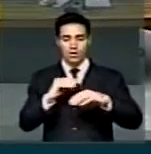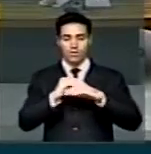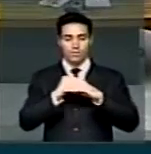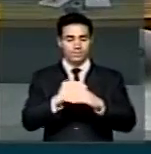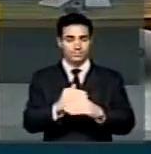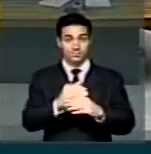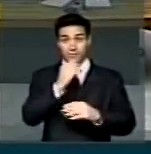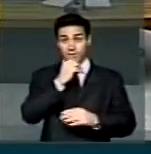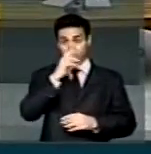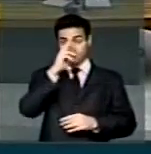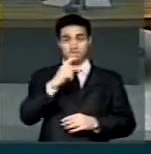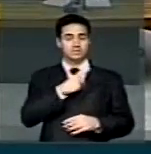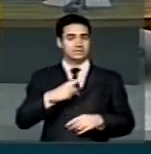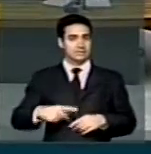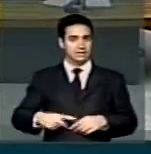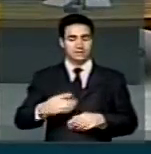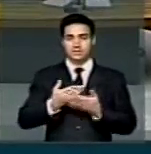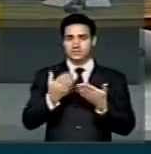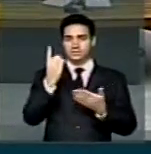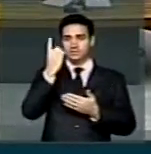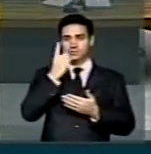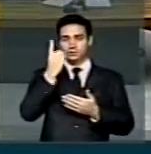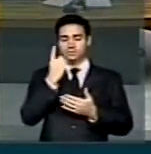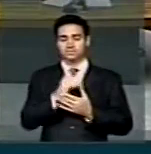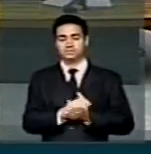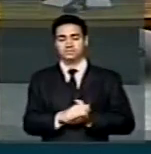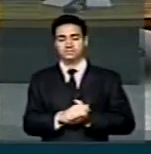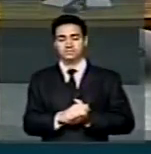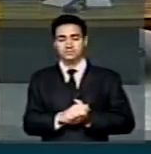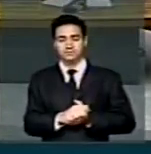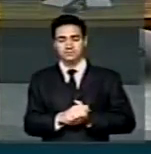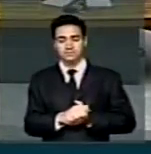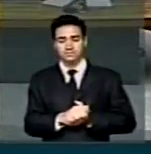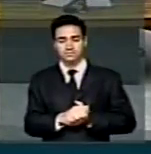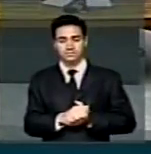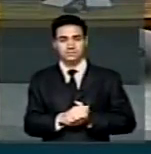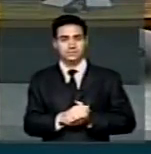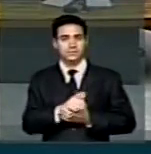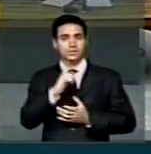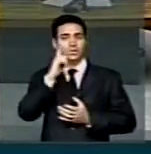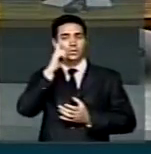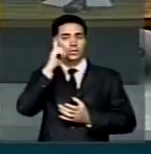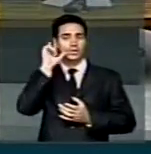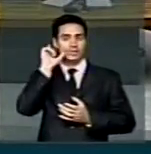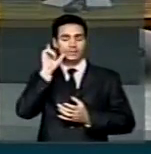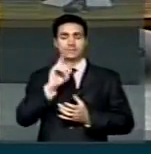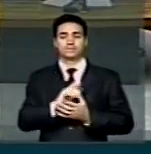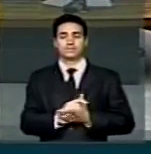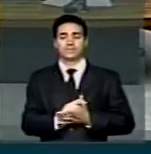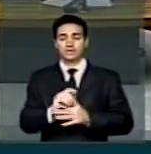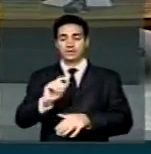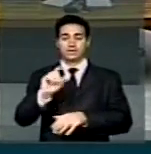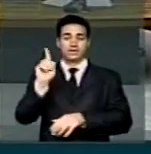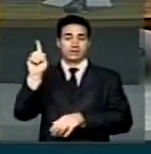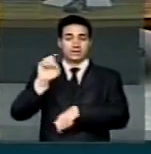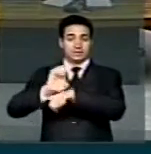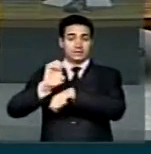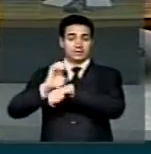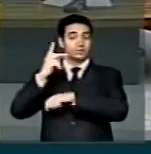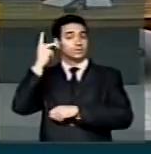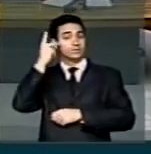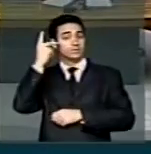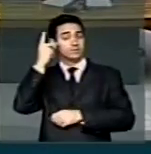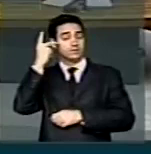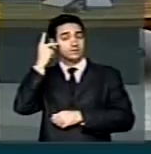Sr. Presidente, Srs. e Srs. Deputados Ontem, no Estado de São Paulo,